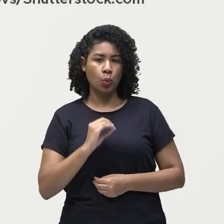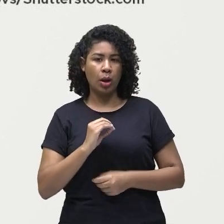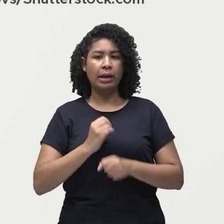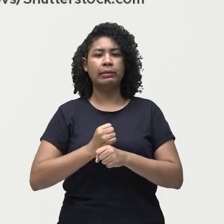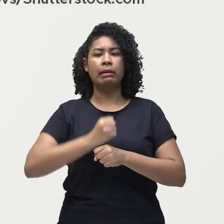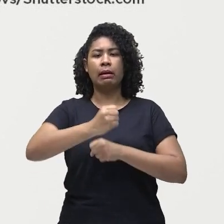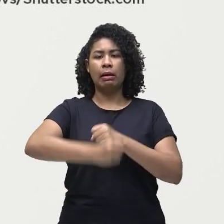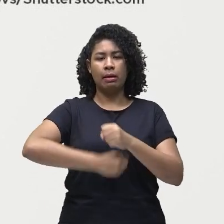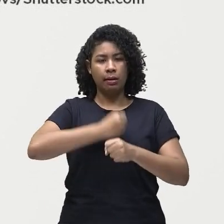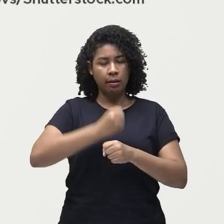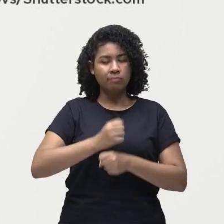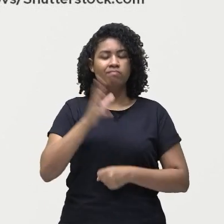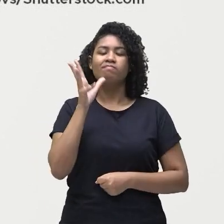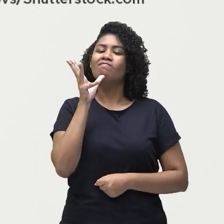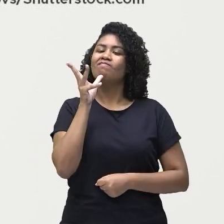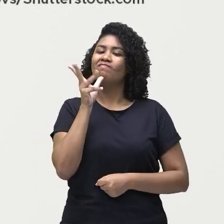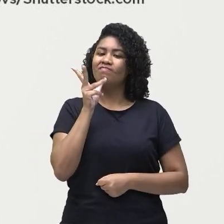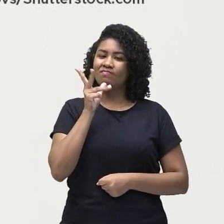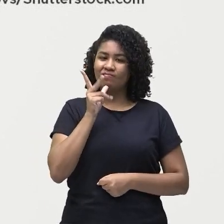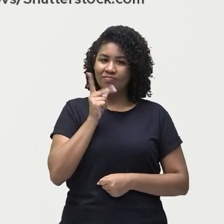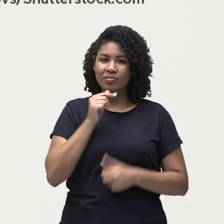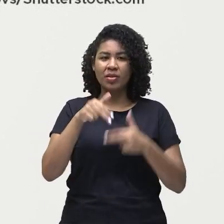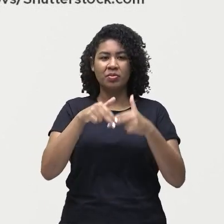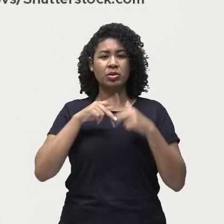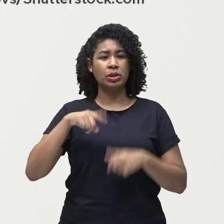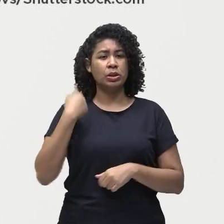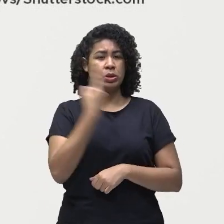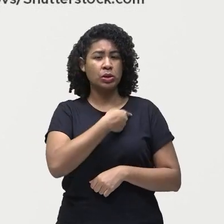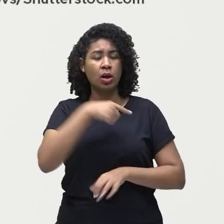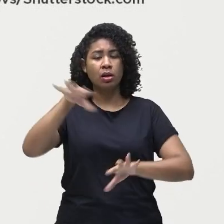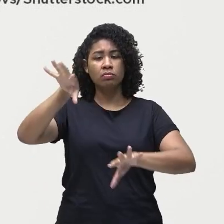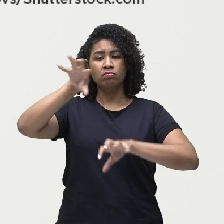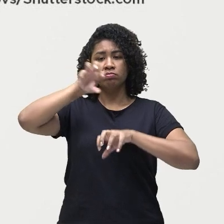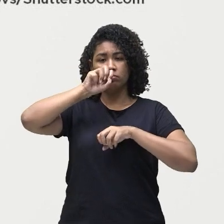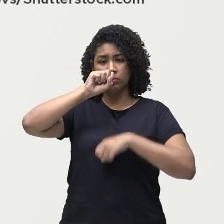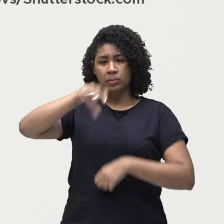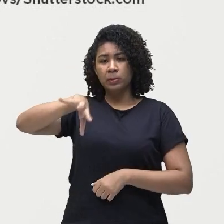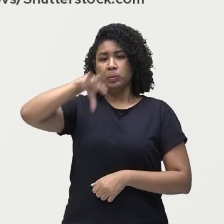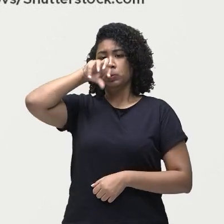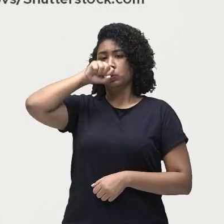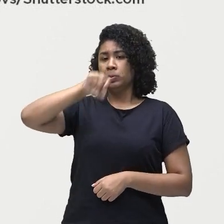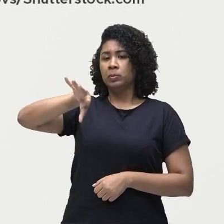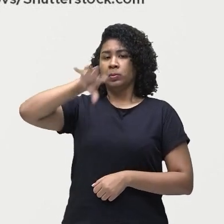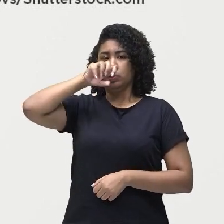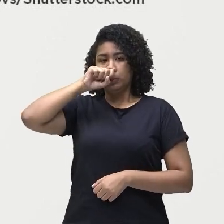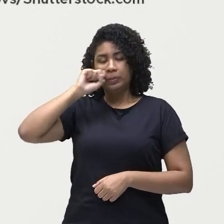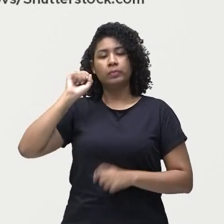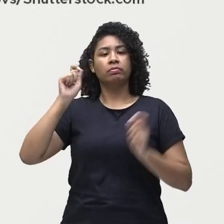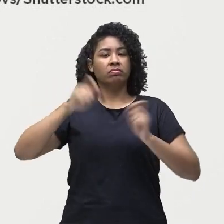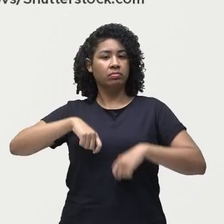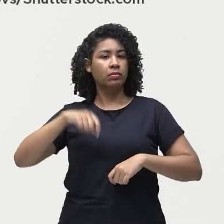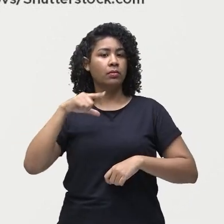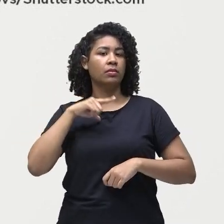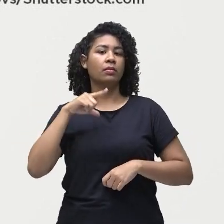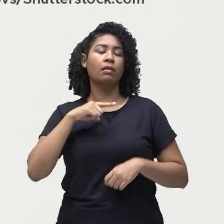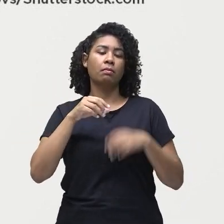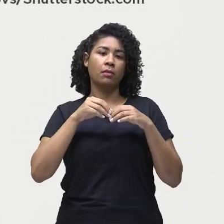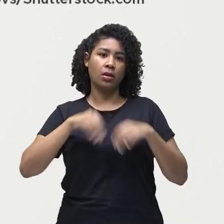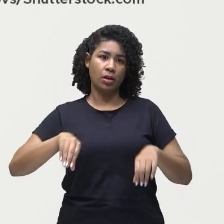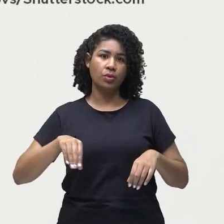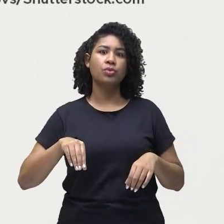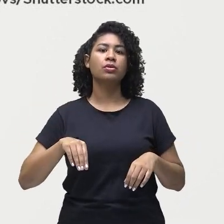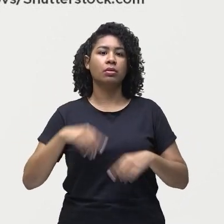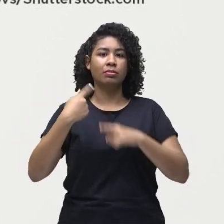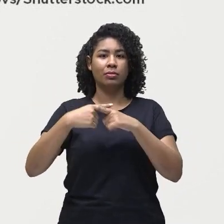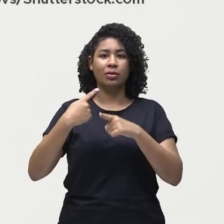nós estamos inalando e sofrendo algumas consequências de excesso de óxido nitroso que